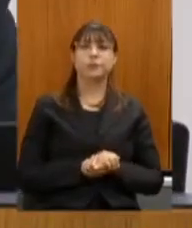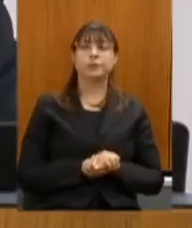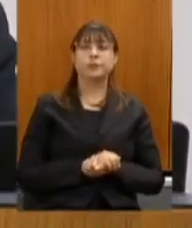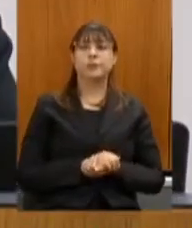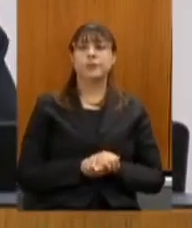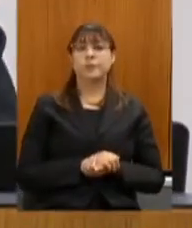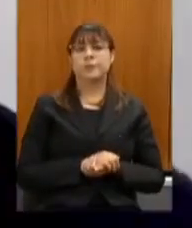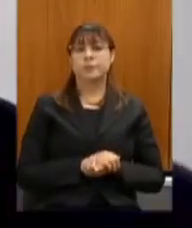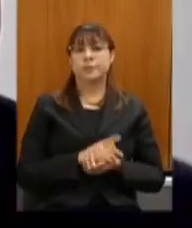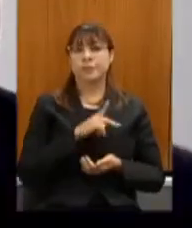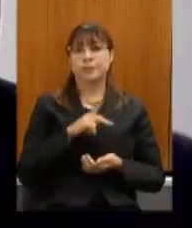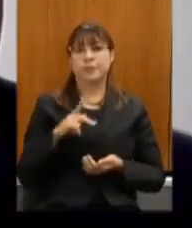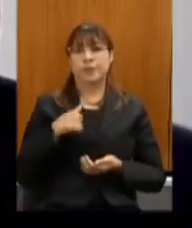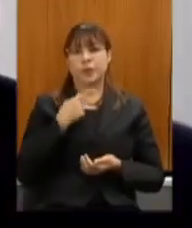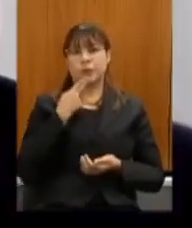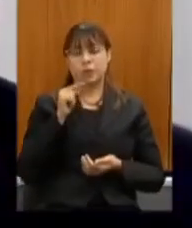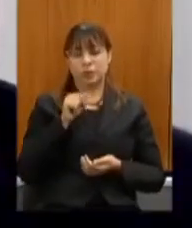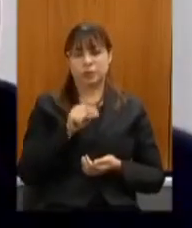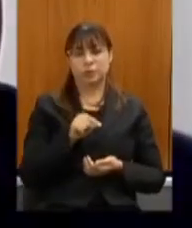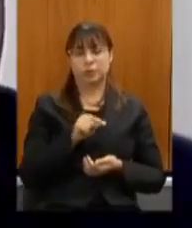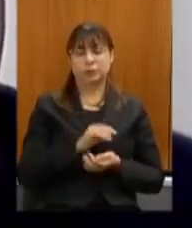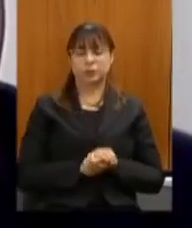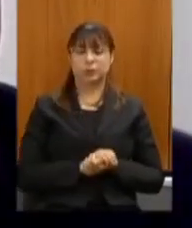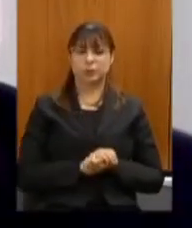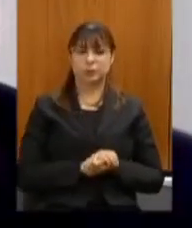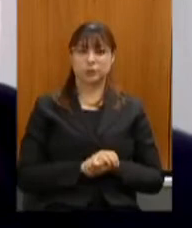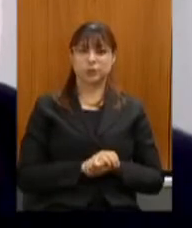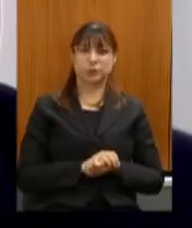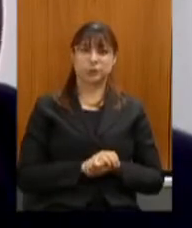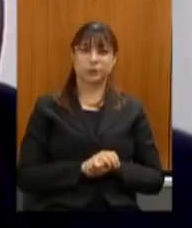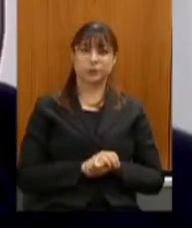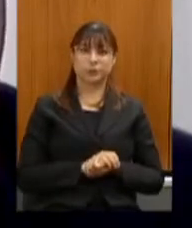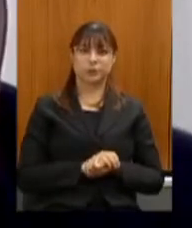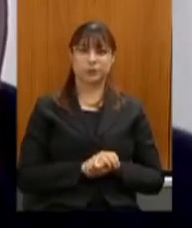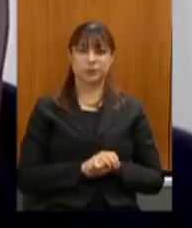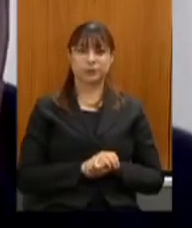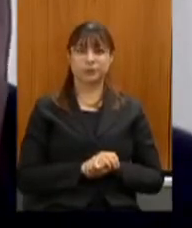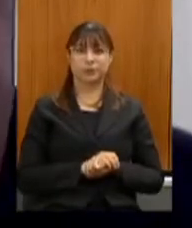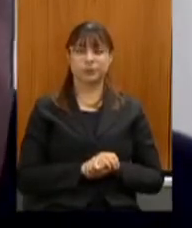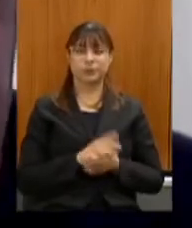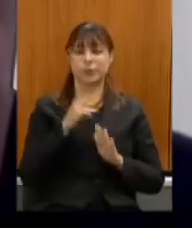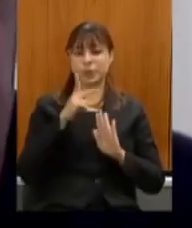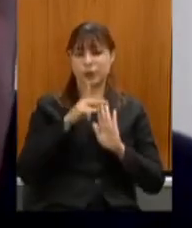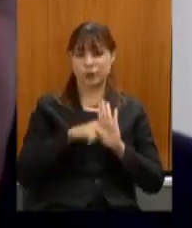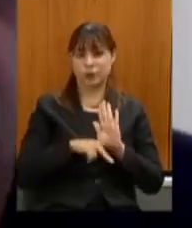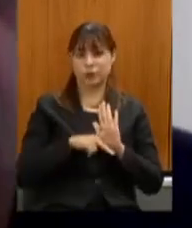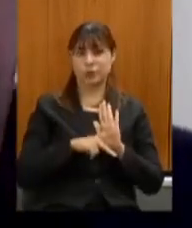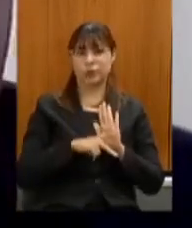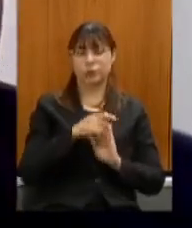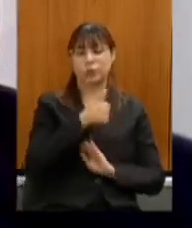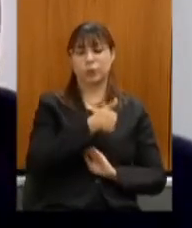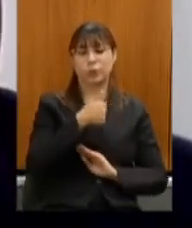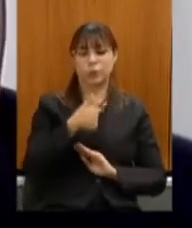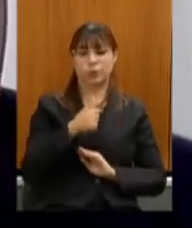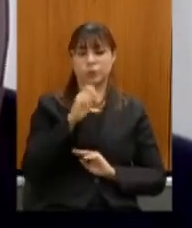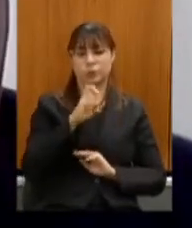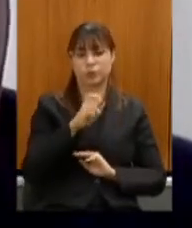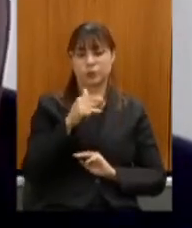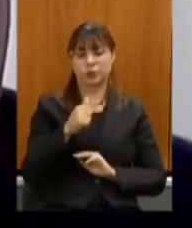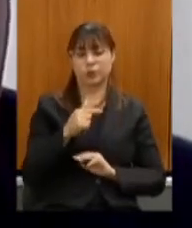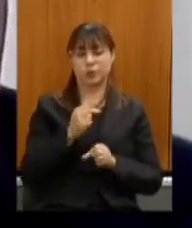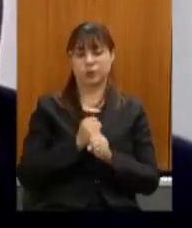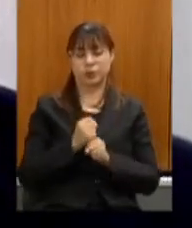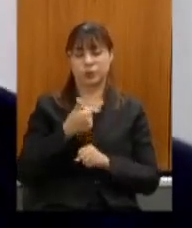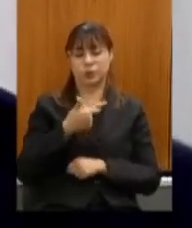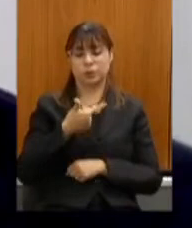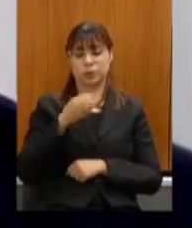eu toquei nesse assunto aí da nossa aí do projeto 1157 barra 2019